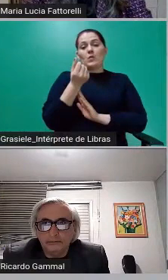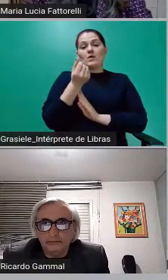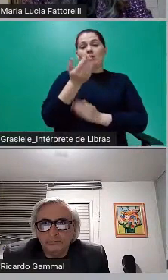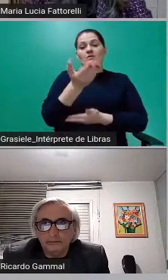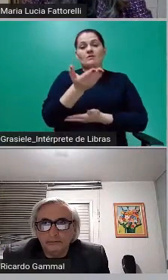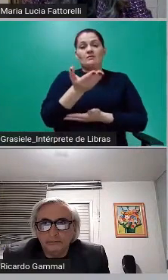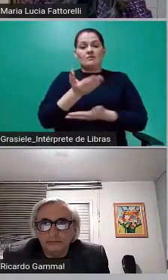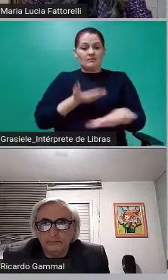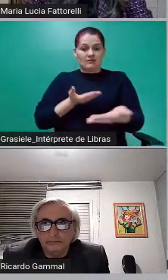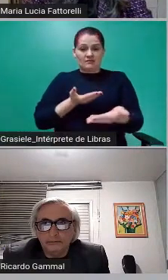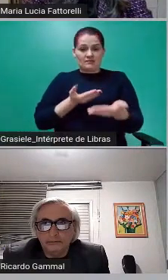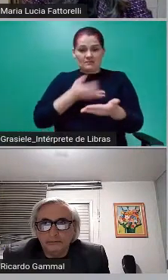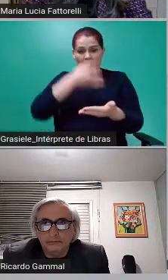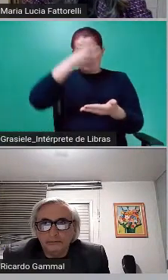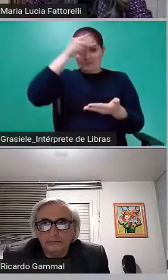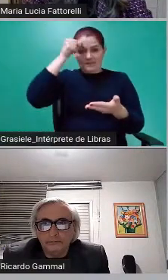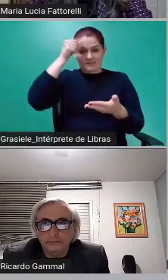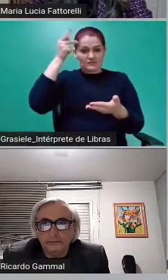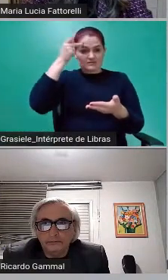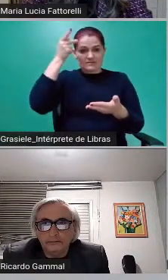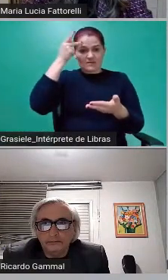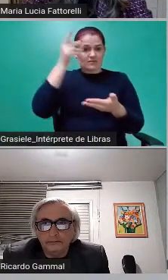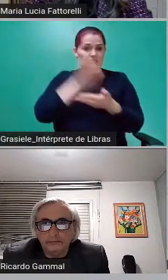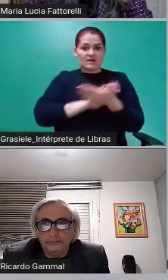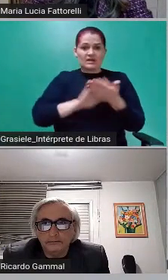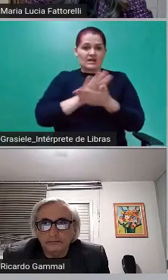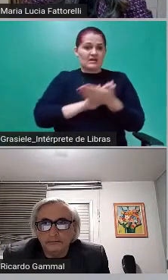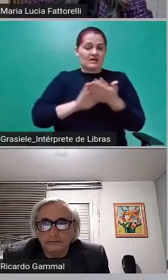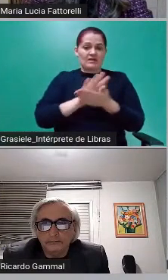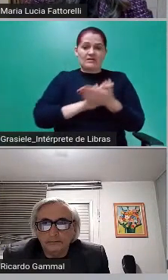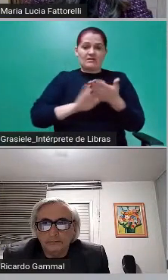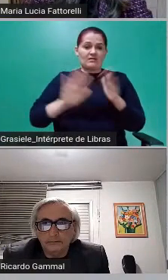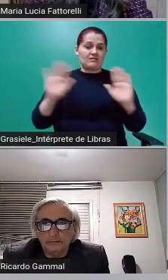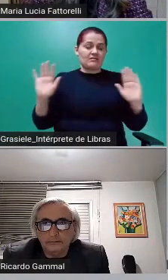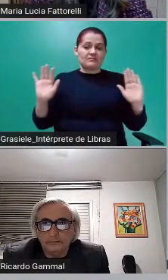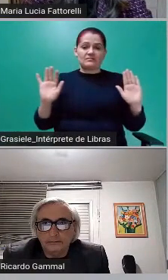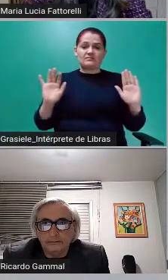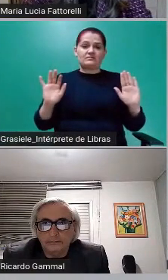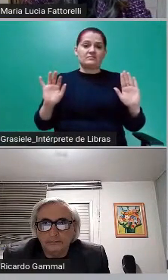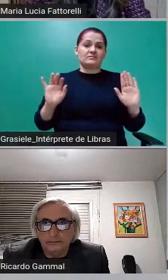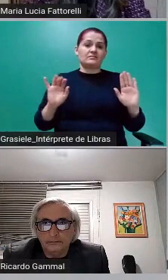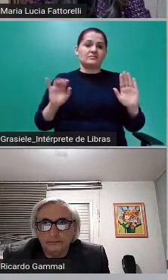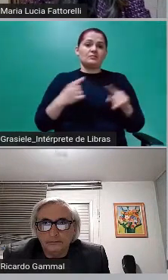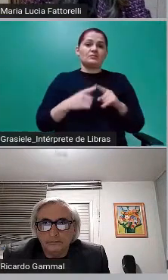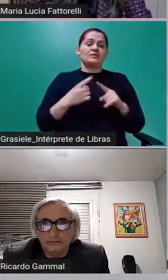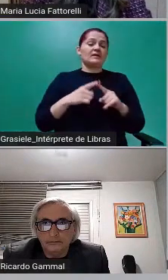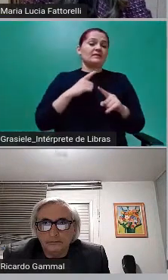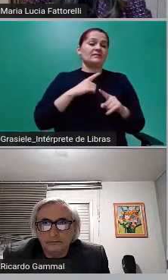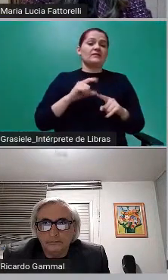município de São Paulo, a não ser fruto de irregularidades.